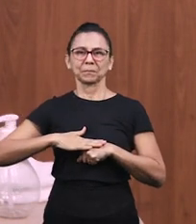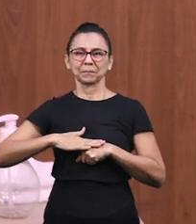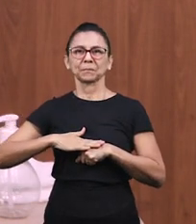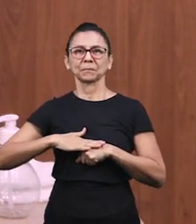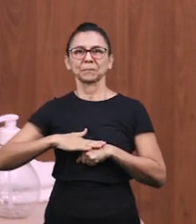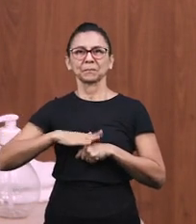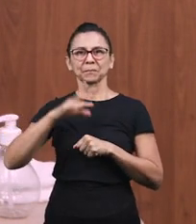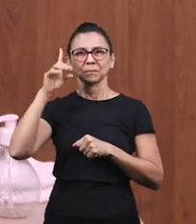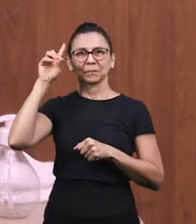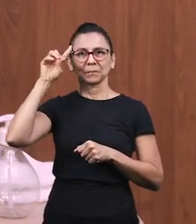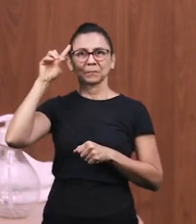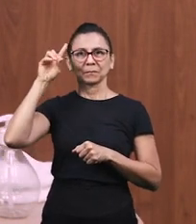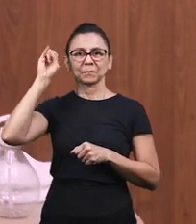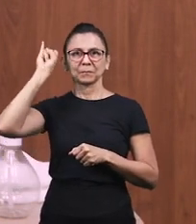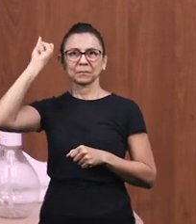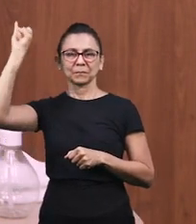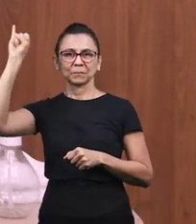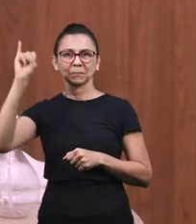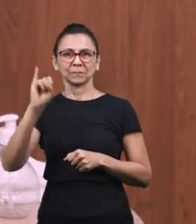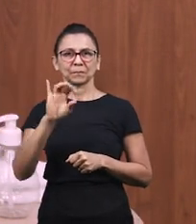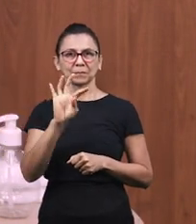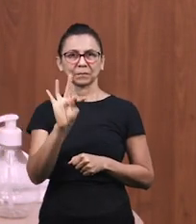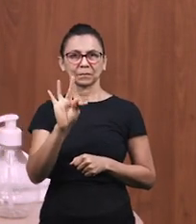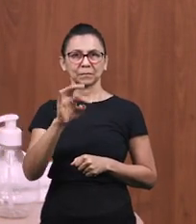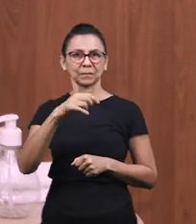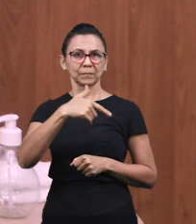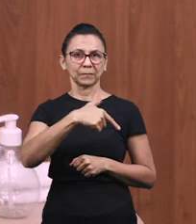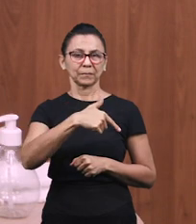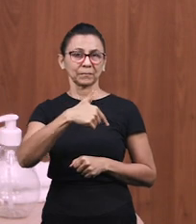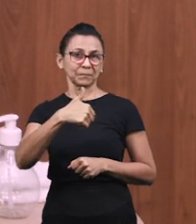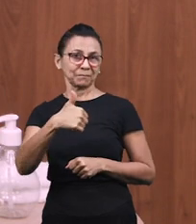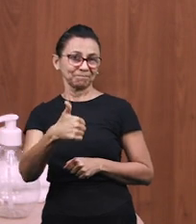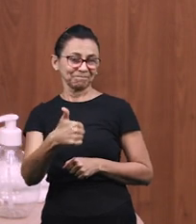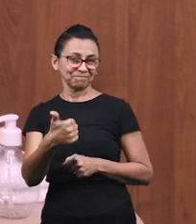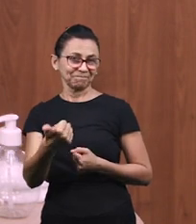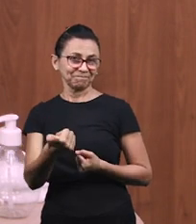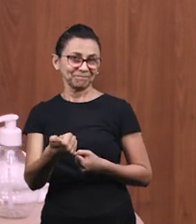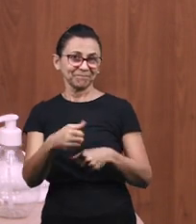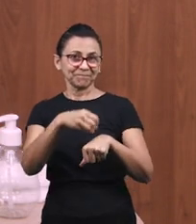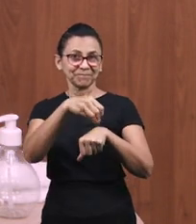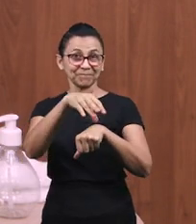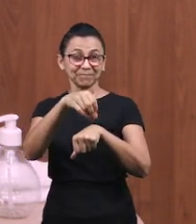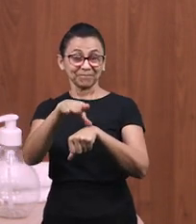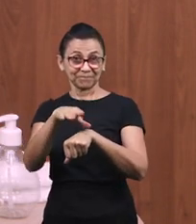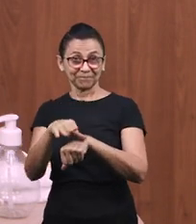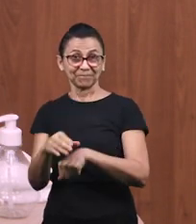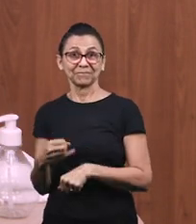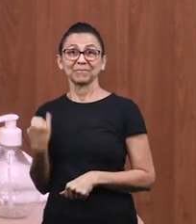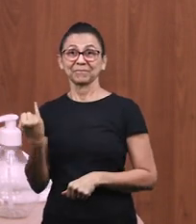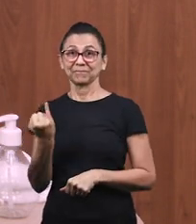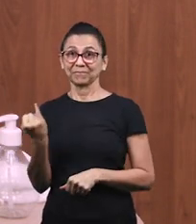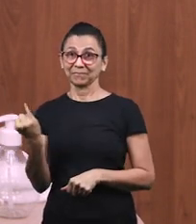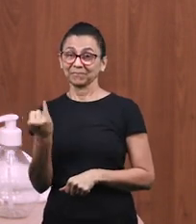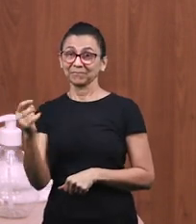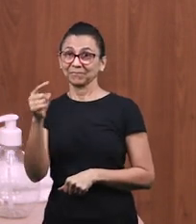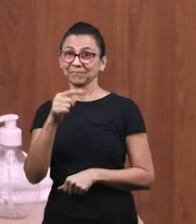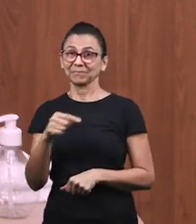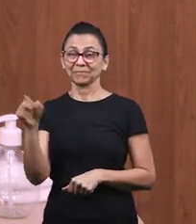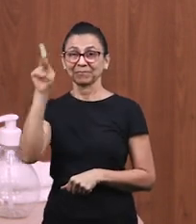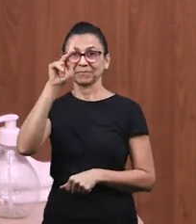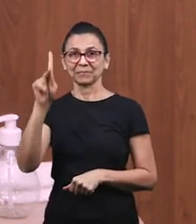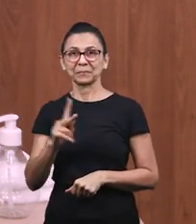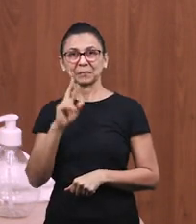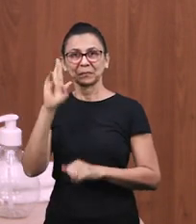pessoa com deficiência intelectual IT21. Espero que todas essas dicas sejam úteis a todos os